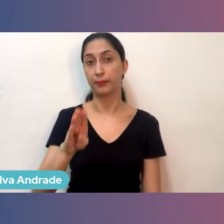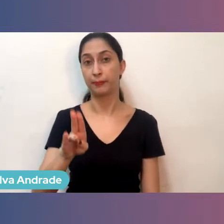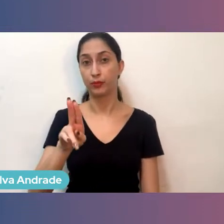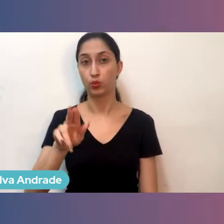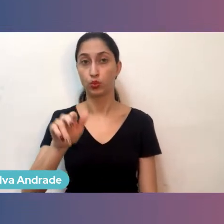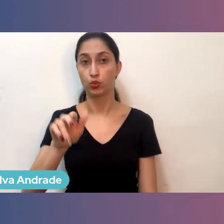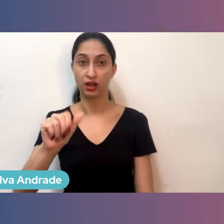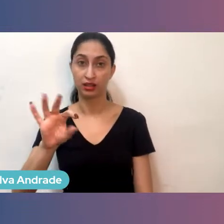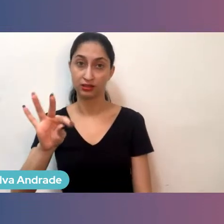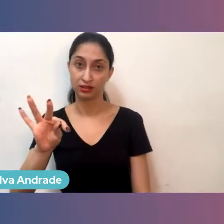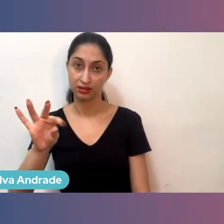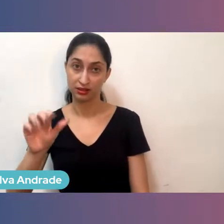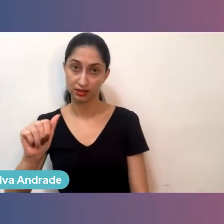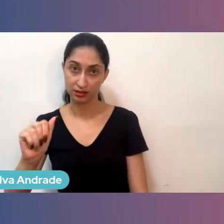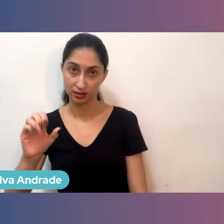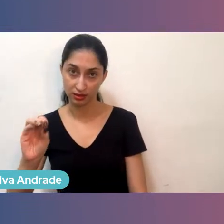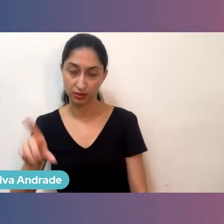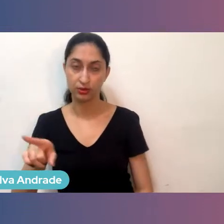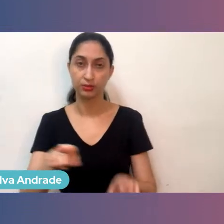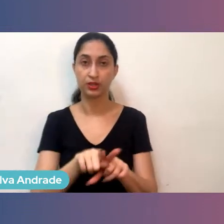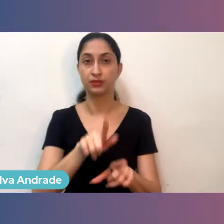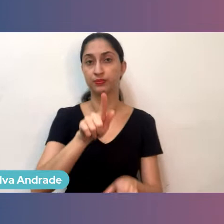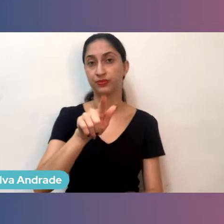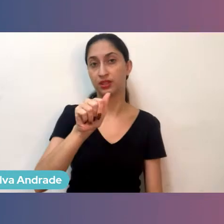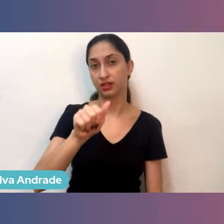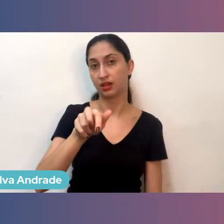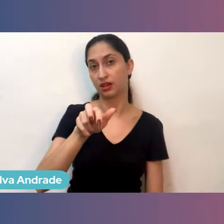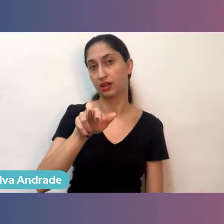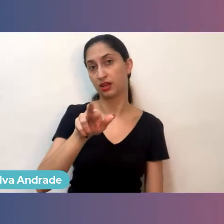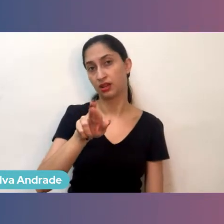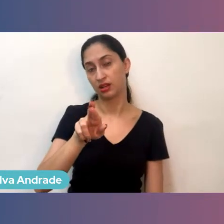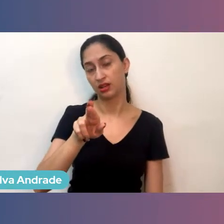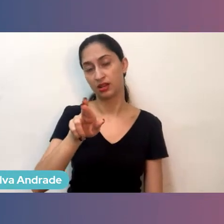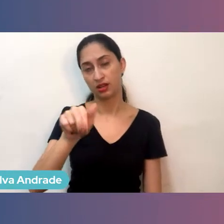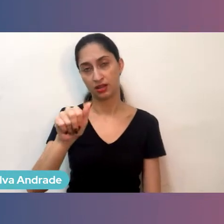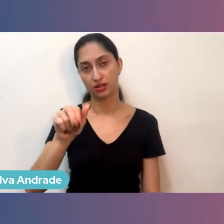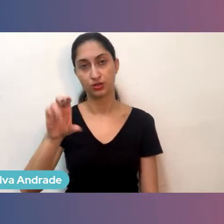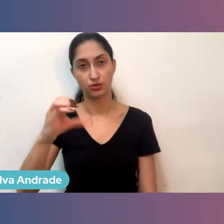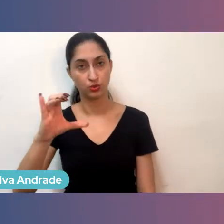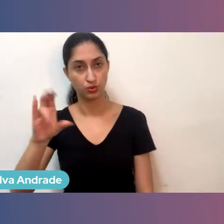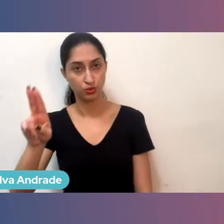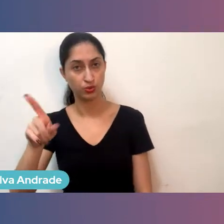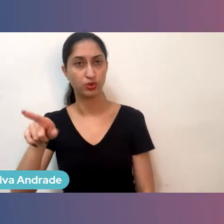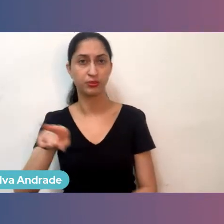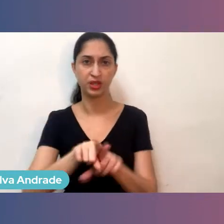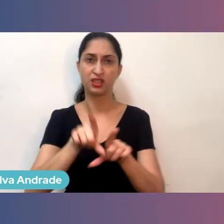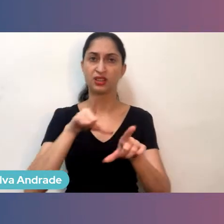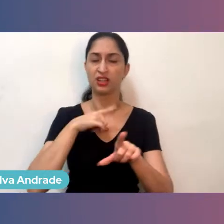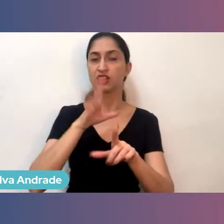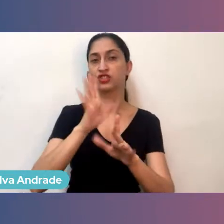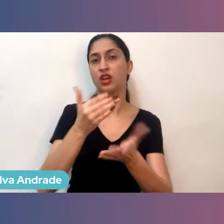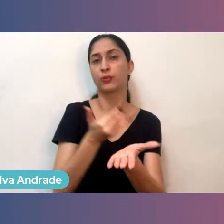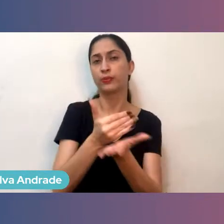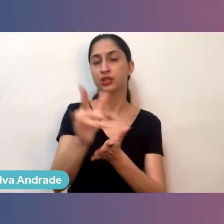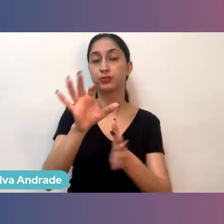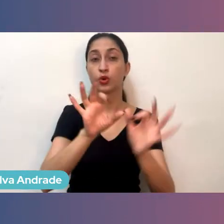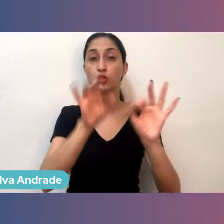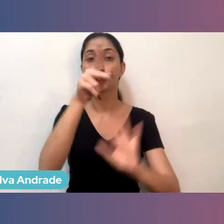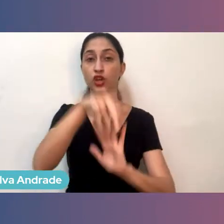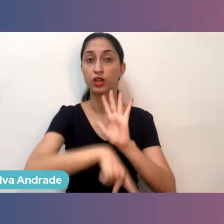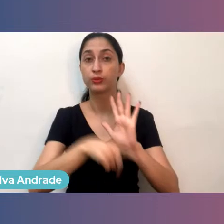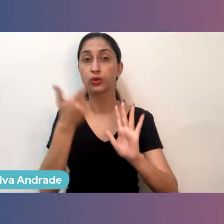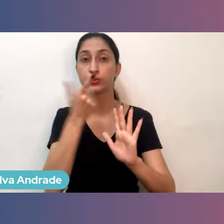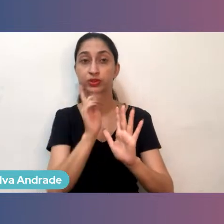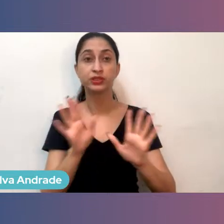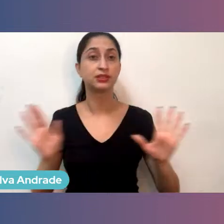depois de Olinda, que é Igarassu, Abreu e Lima, que já tem algumas iniciativas de formação de talentos para propiciar cada